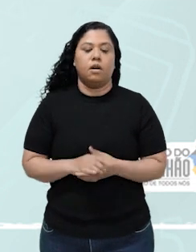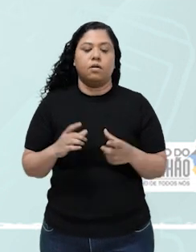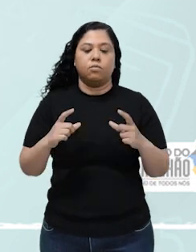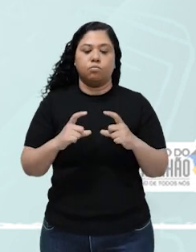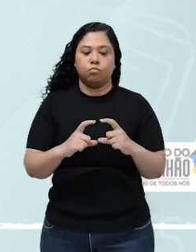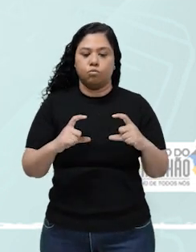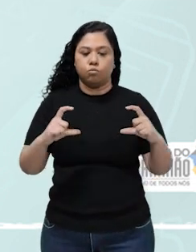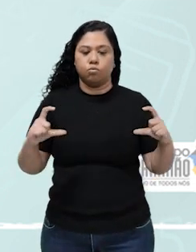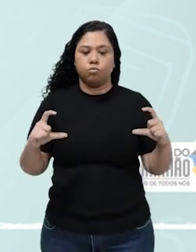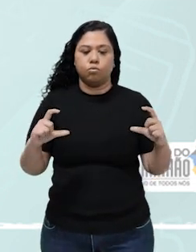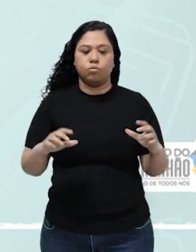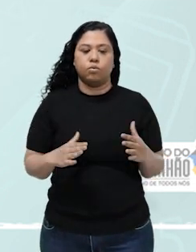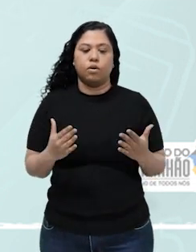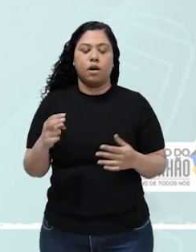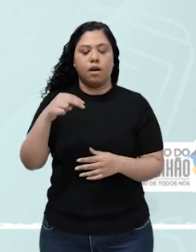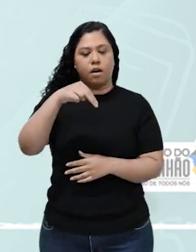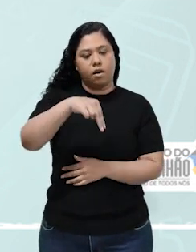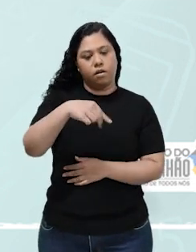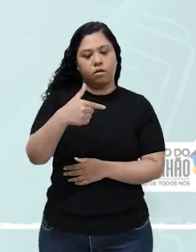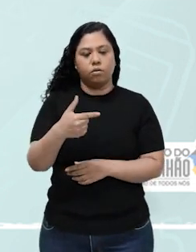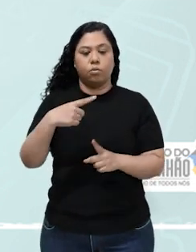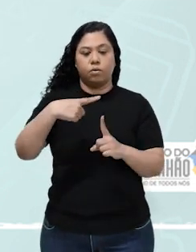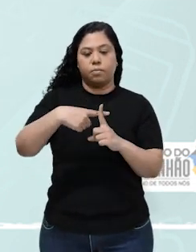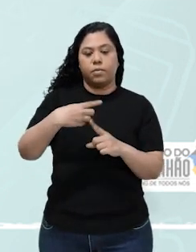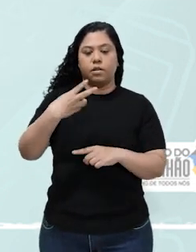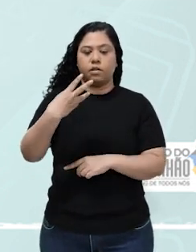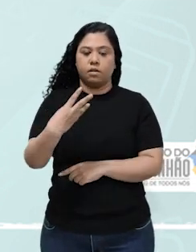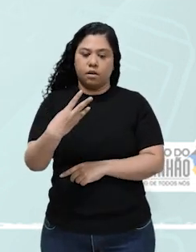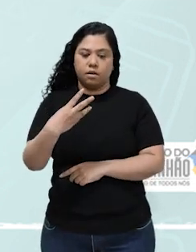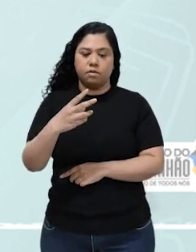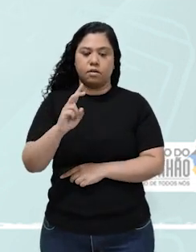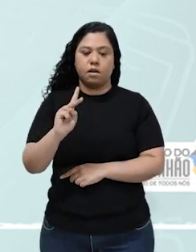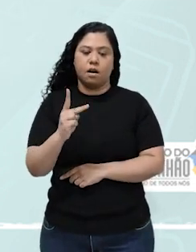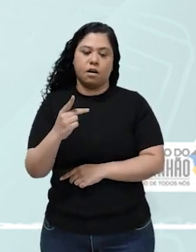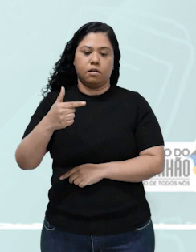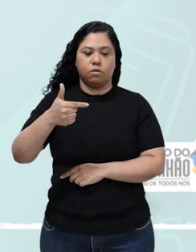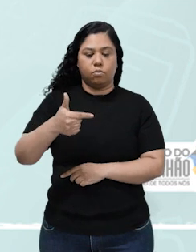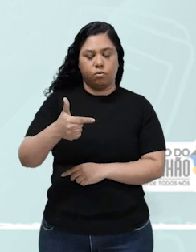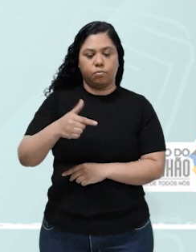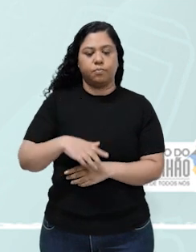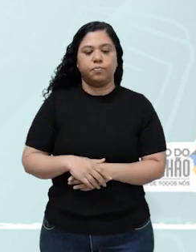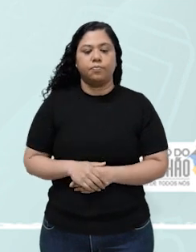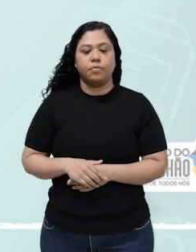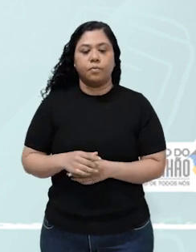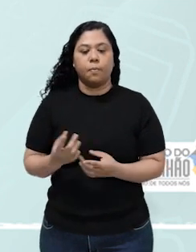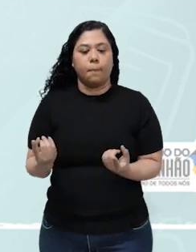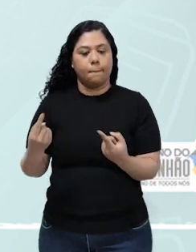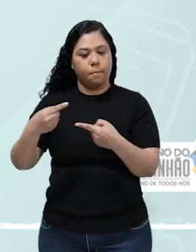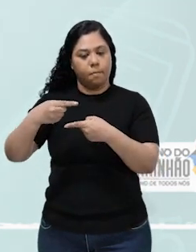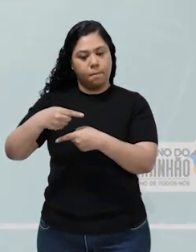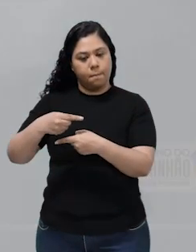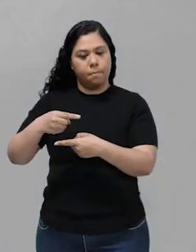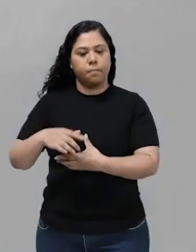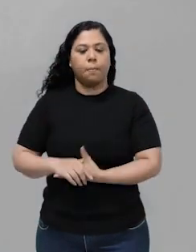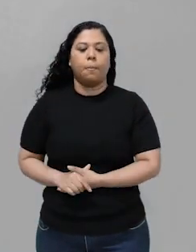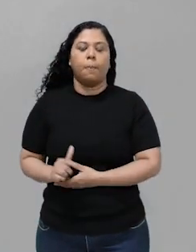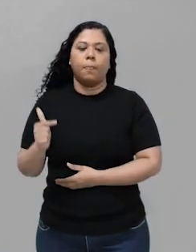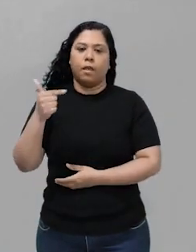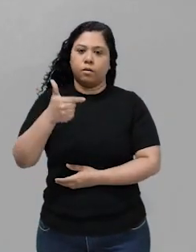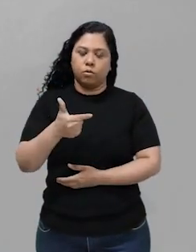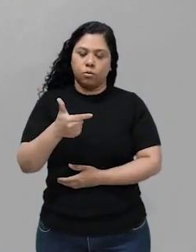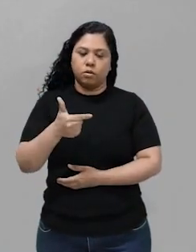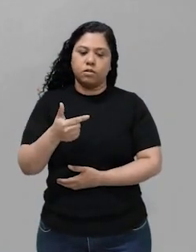gás nitrogênio mais 3 mols de gás hidrogênio formando 2